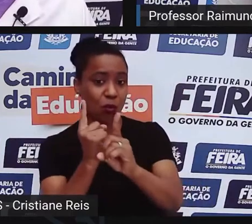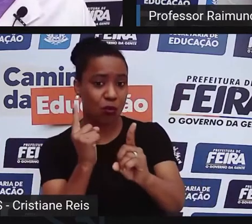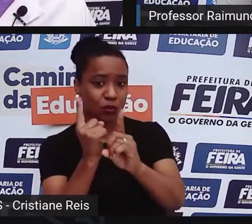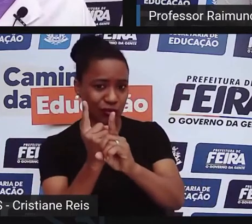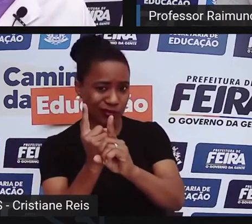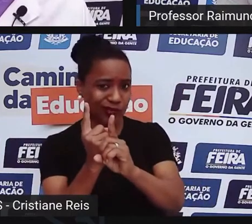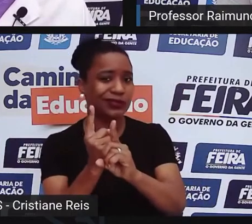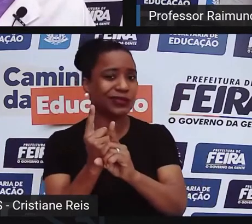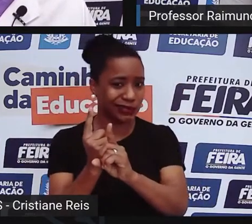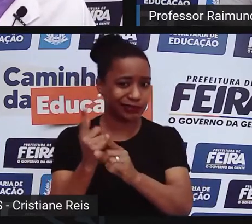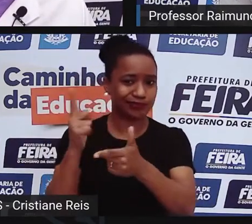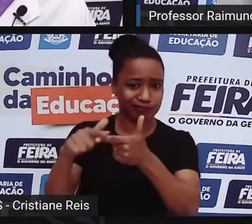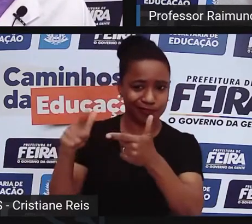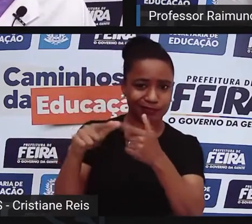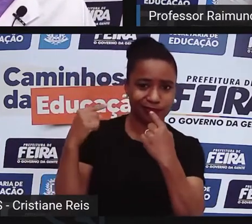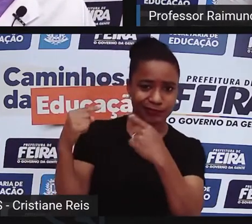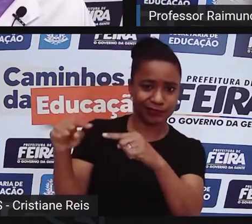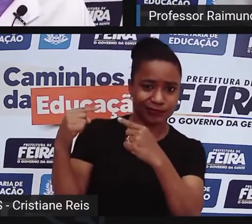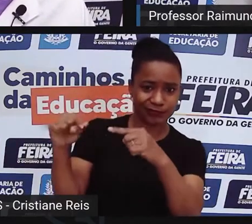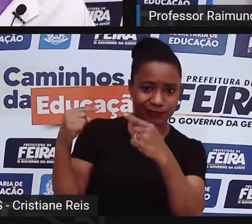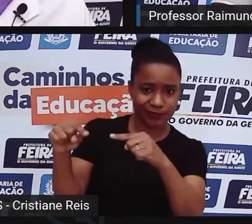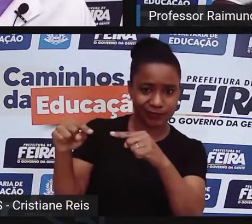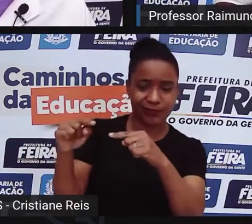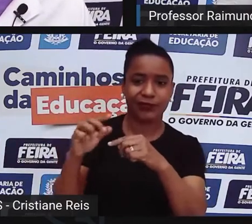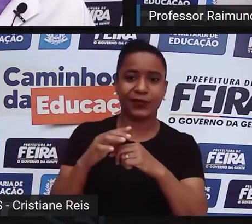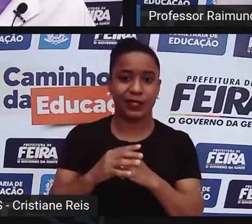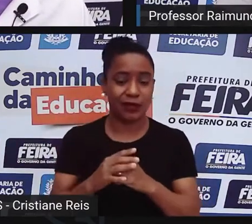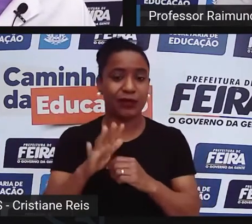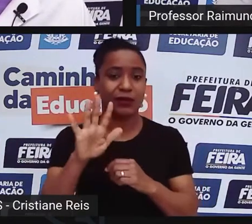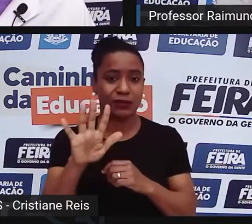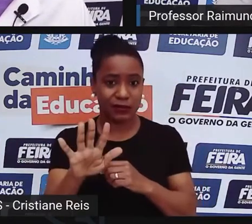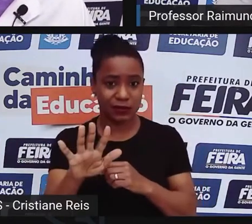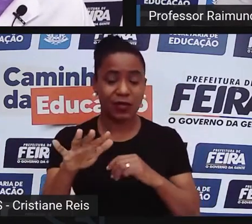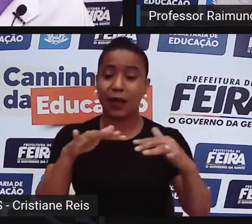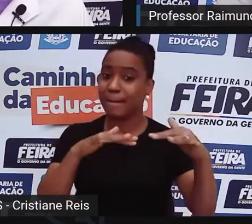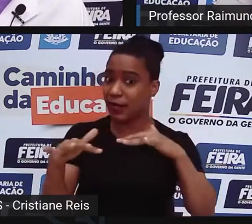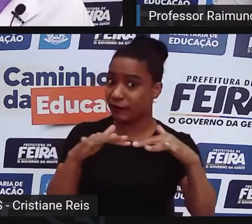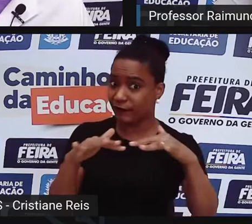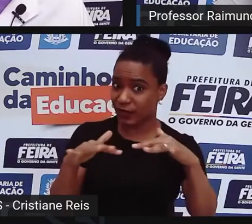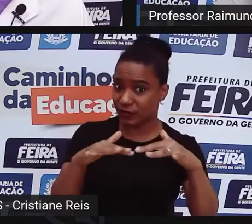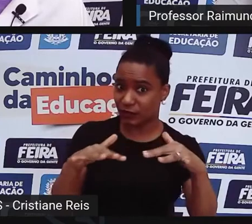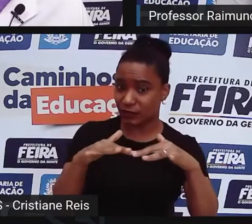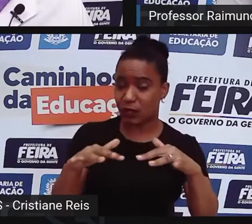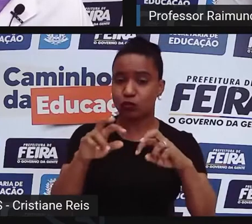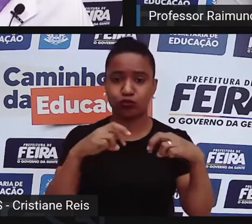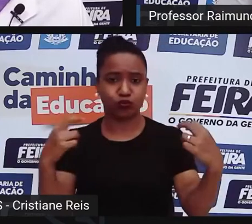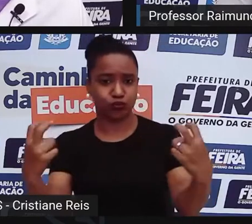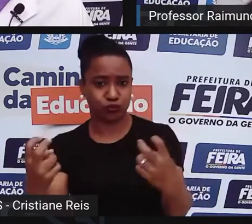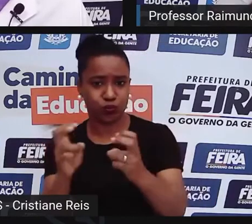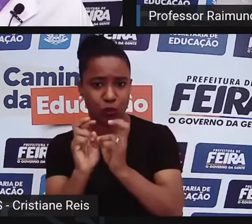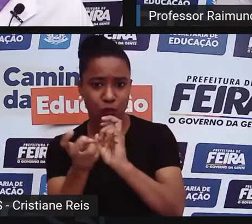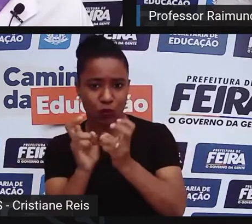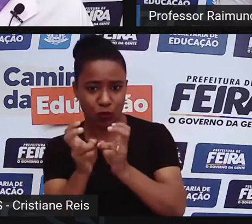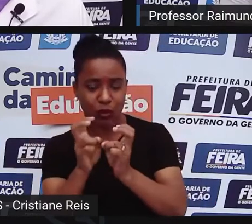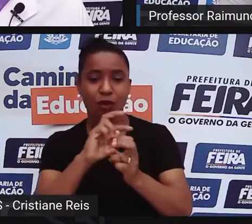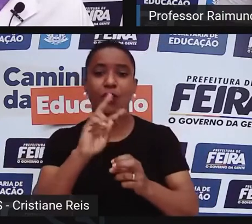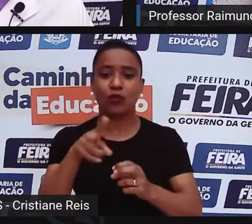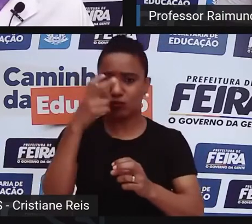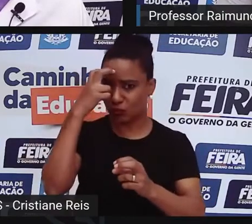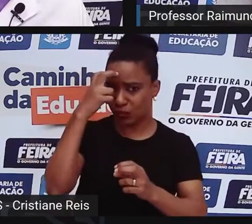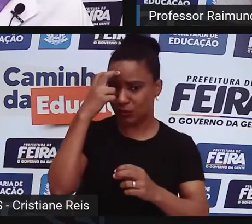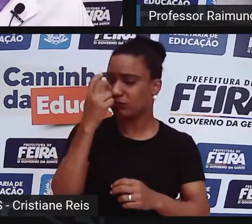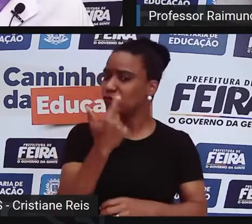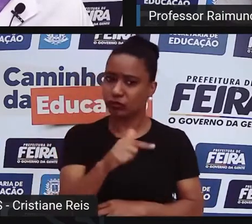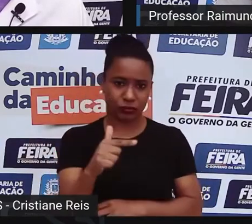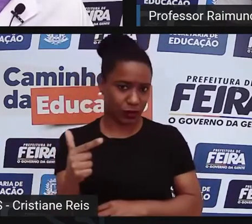resistência para acontecer atividade, a manifestação cultural, não, mas o apoio para desenvolver atividade,